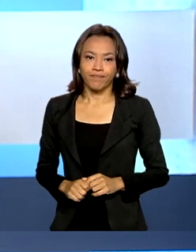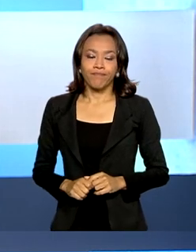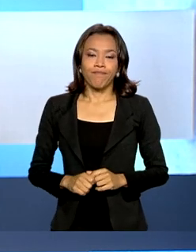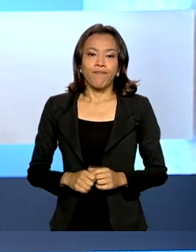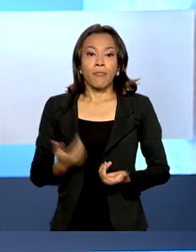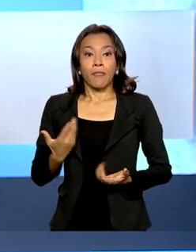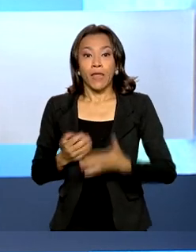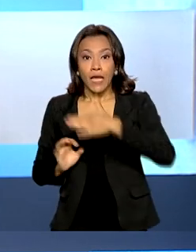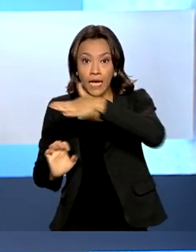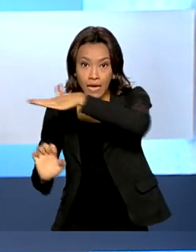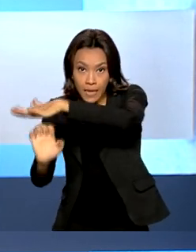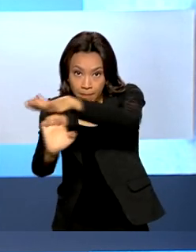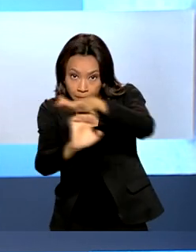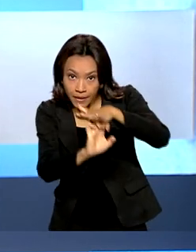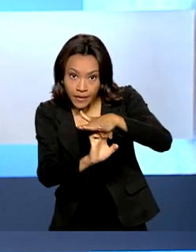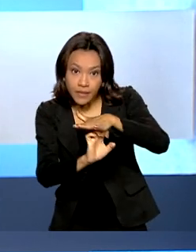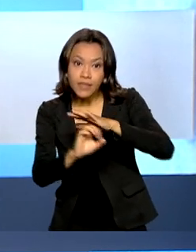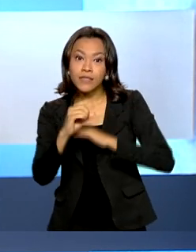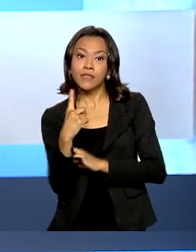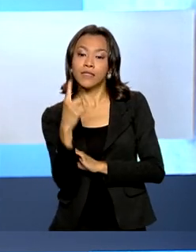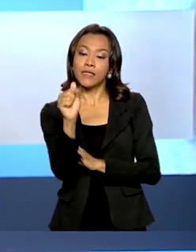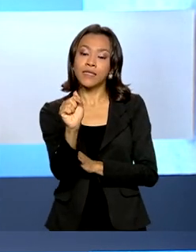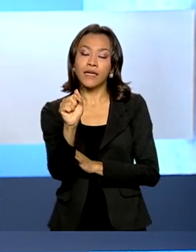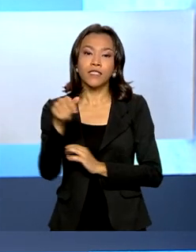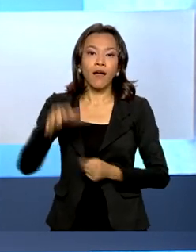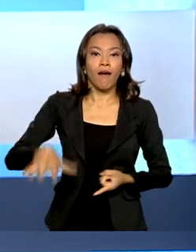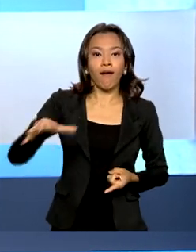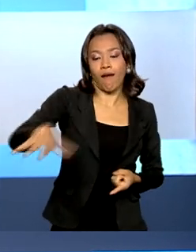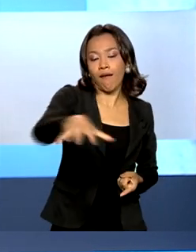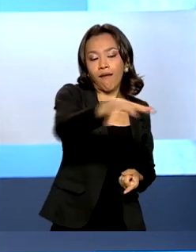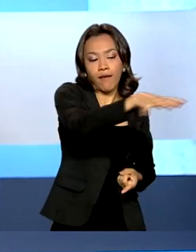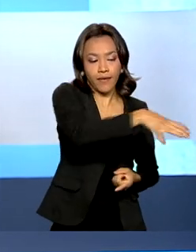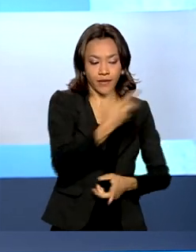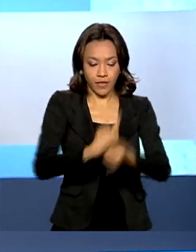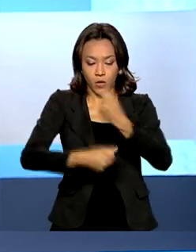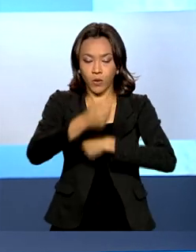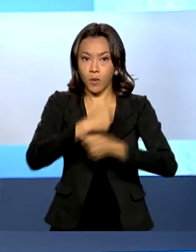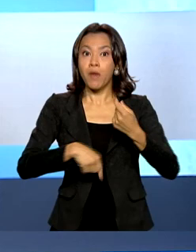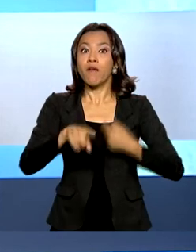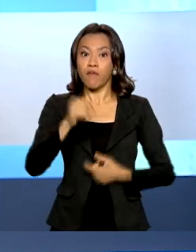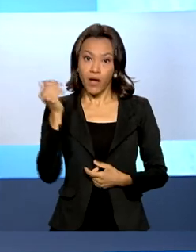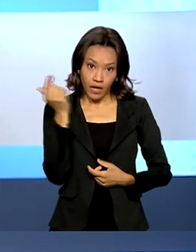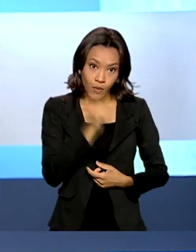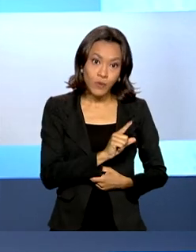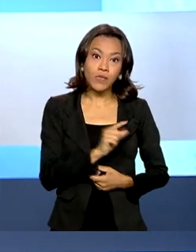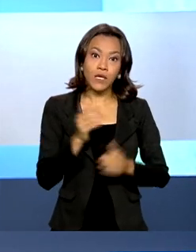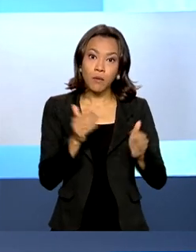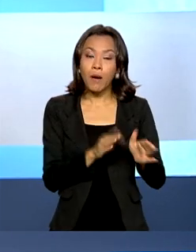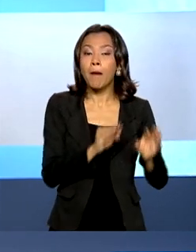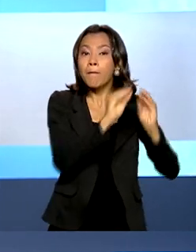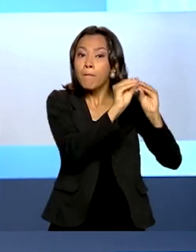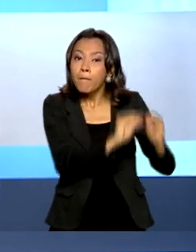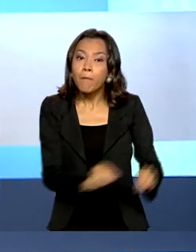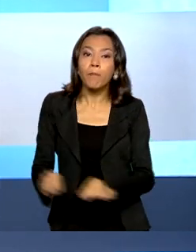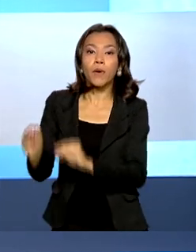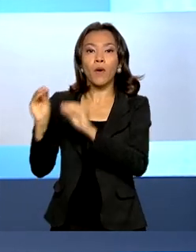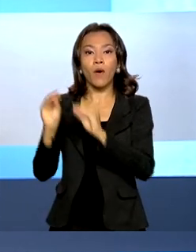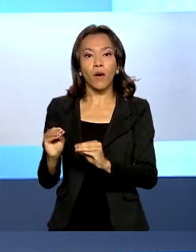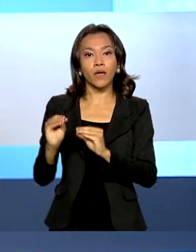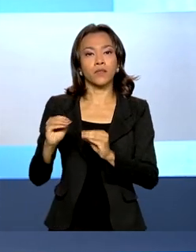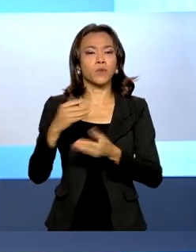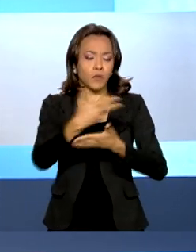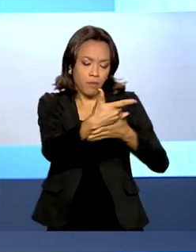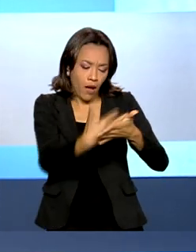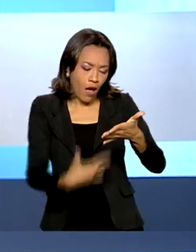Empresas de 17 setores da economia vão ser beneficiadas com a prorrogação da desoneração da folha de pagamento. São